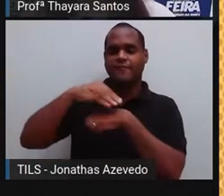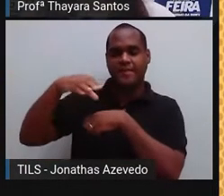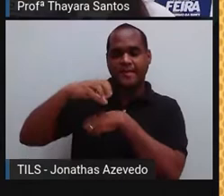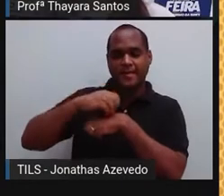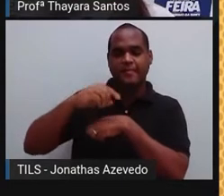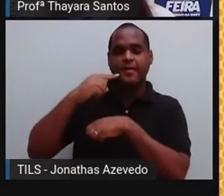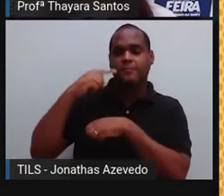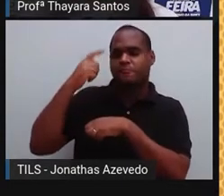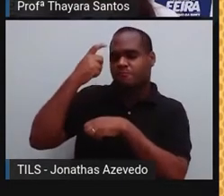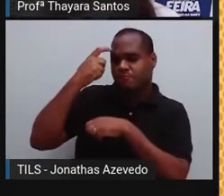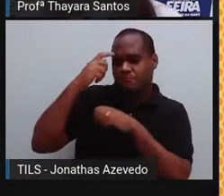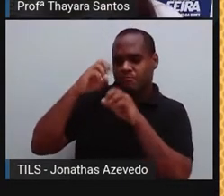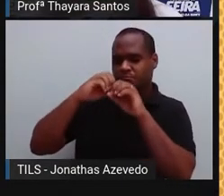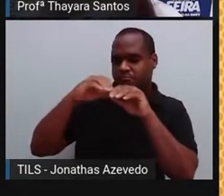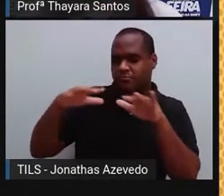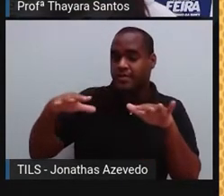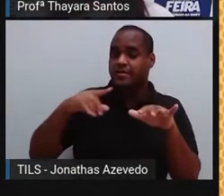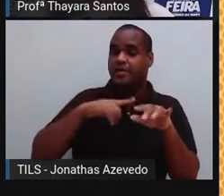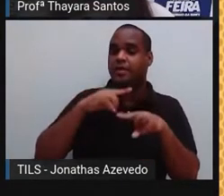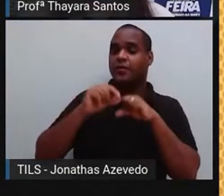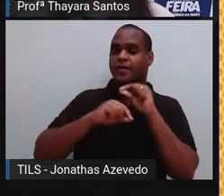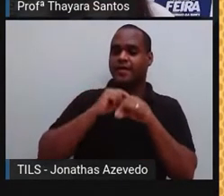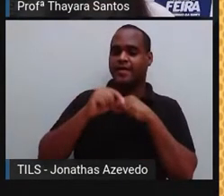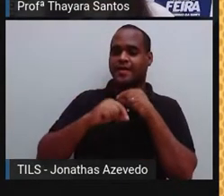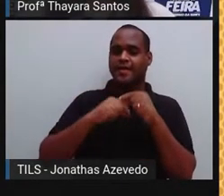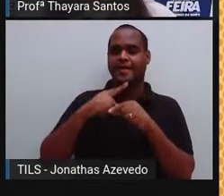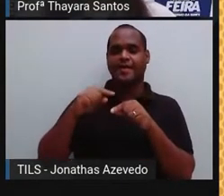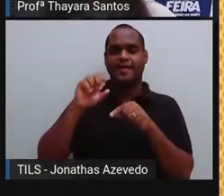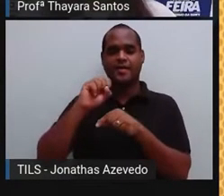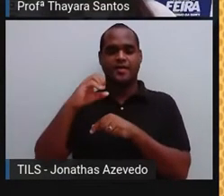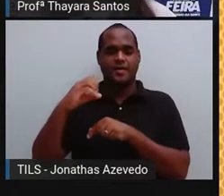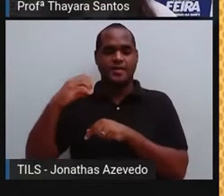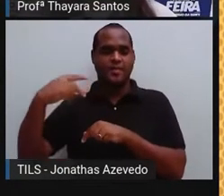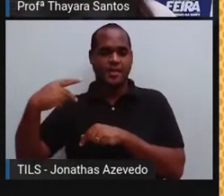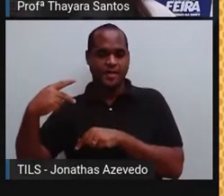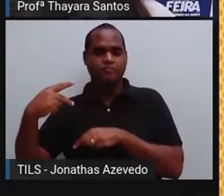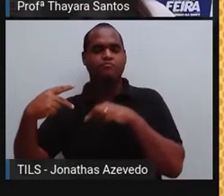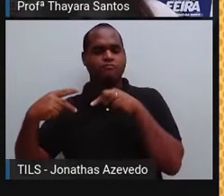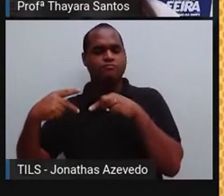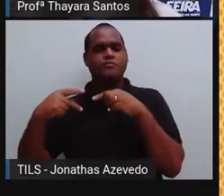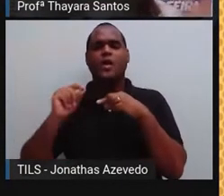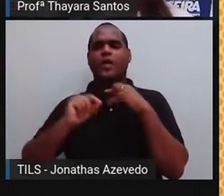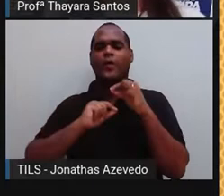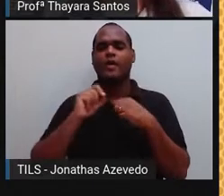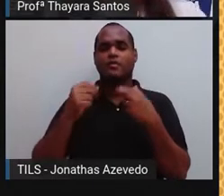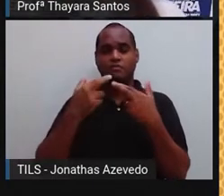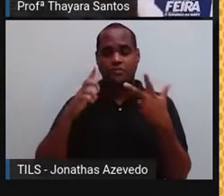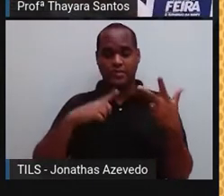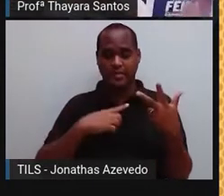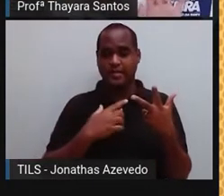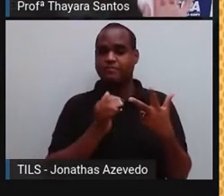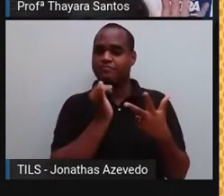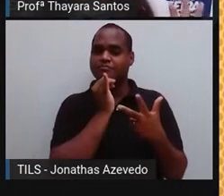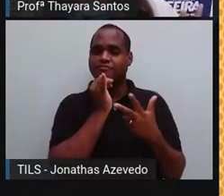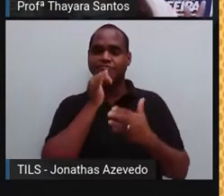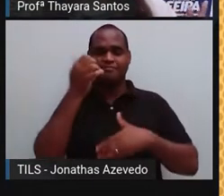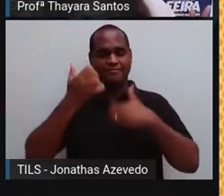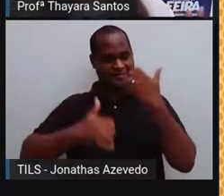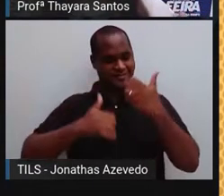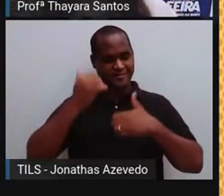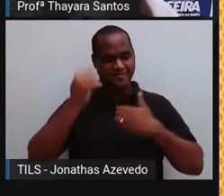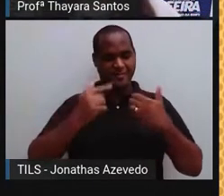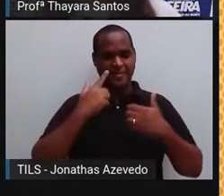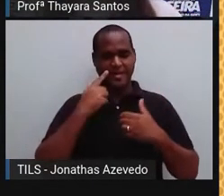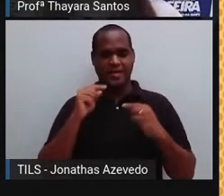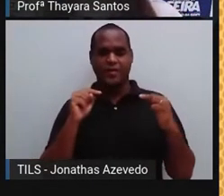E quem vai executar essas ações é o sistema nervoso periférico, né? Por exemplo, aquele exemplo lá que eu já falei com vocês. Se eu encosto aqui